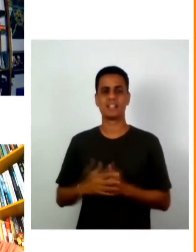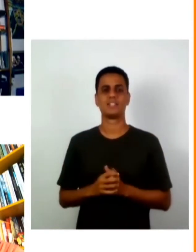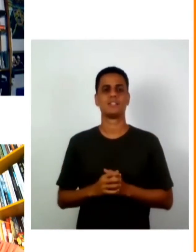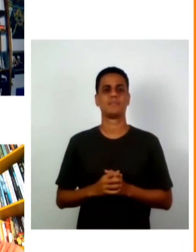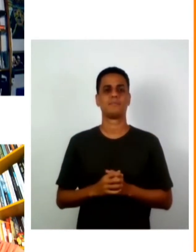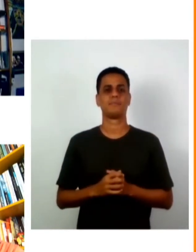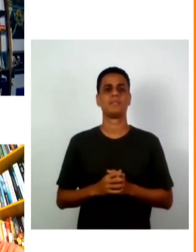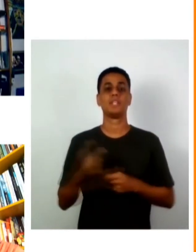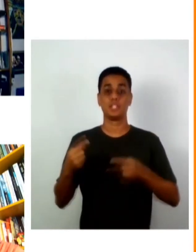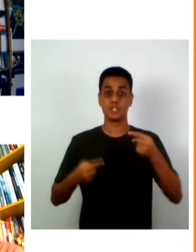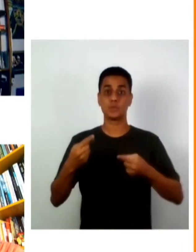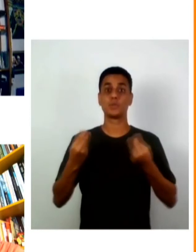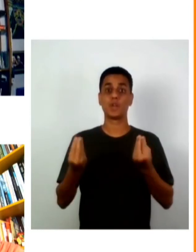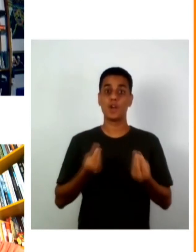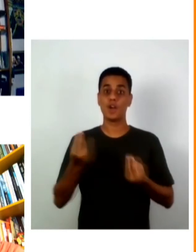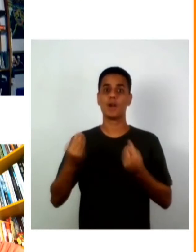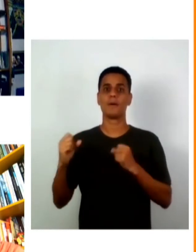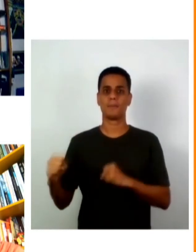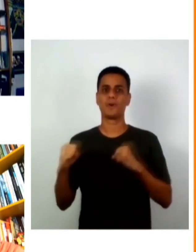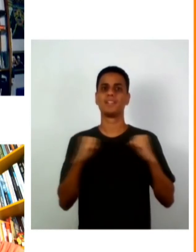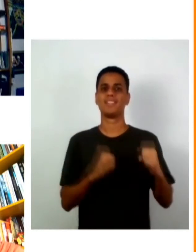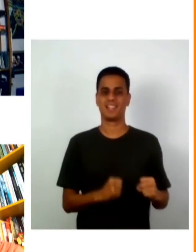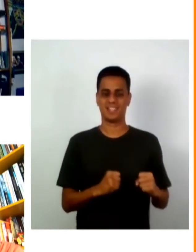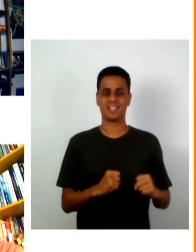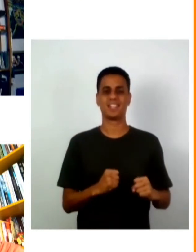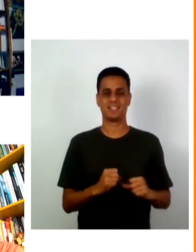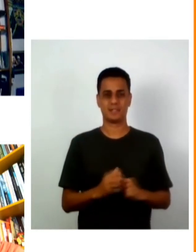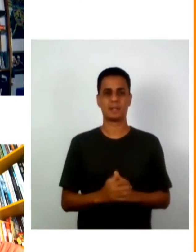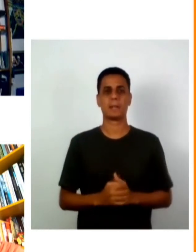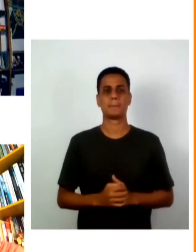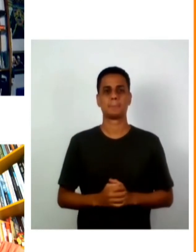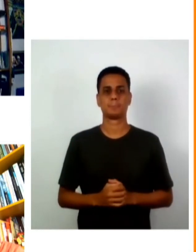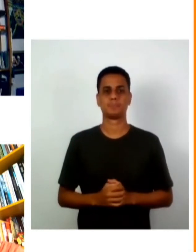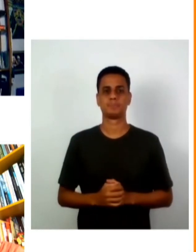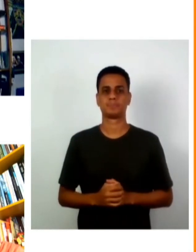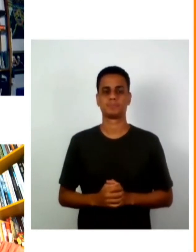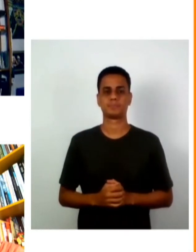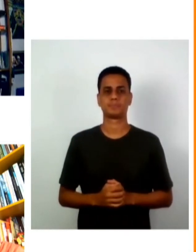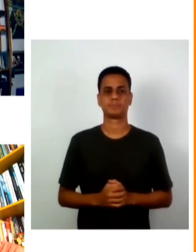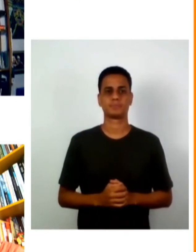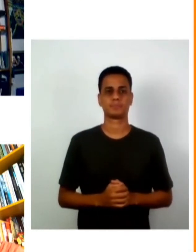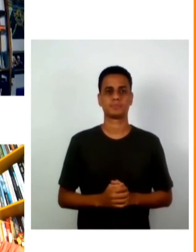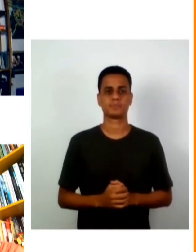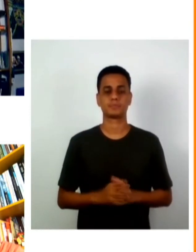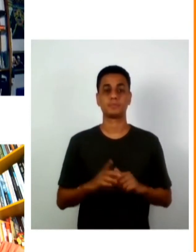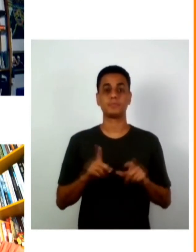de poder de poder como se a relação